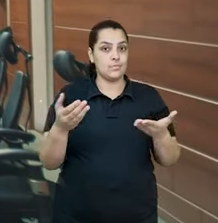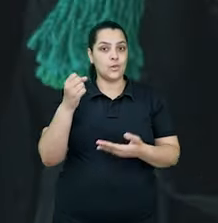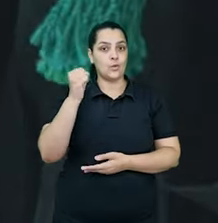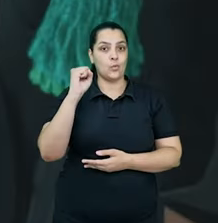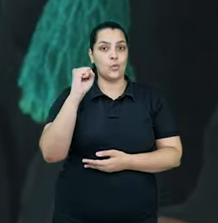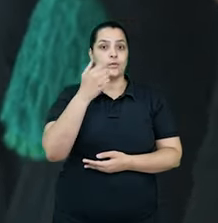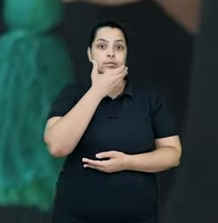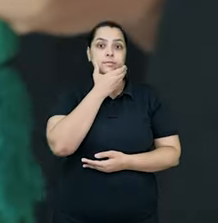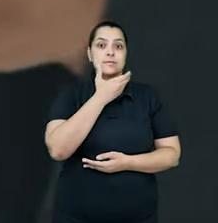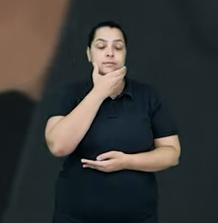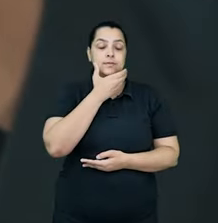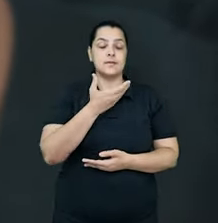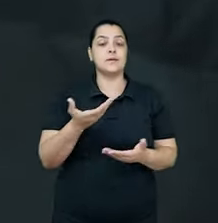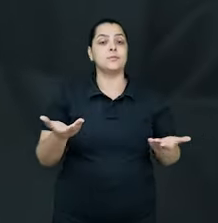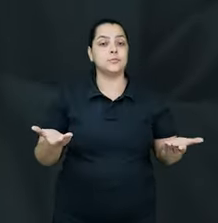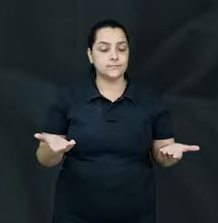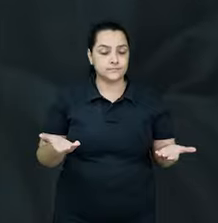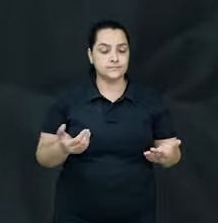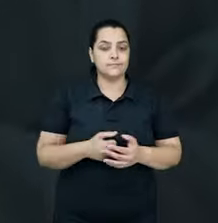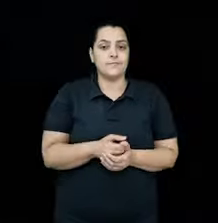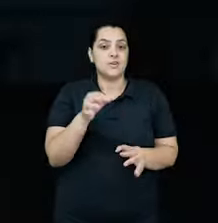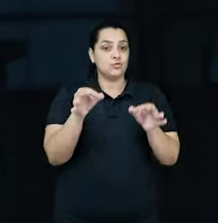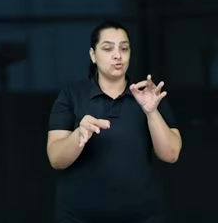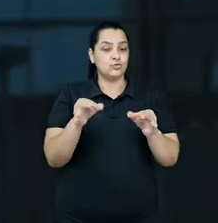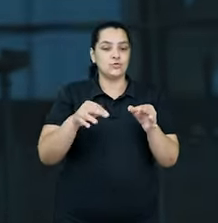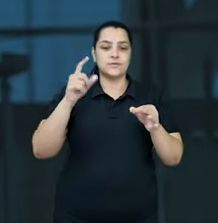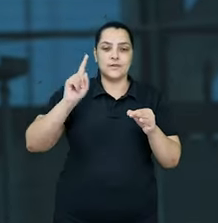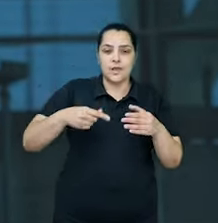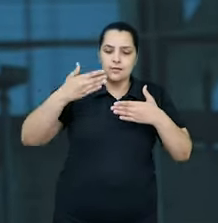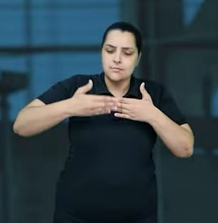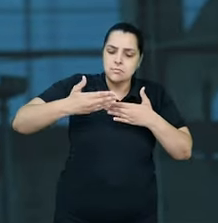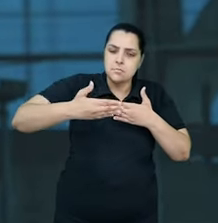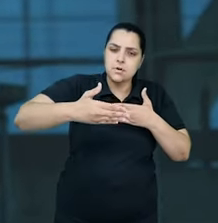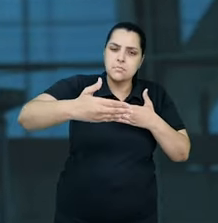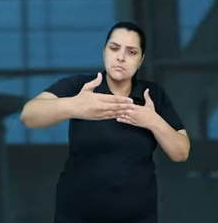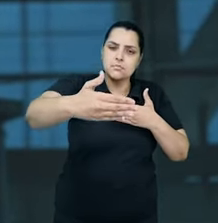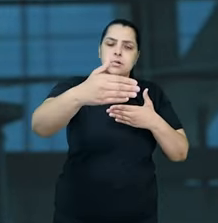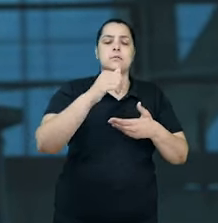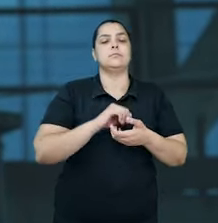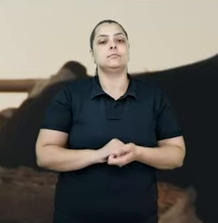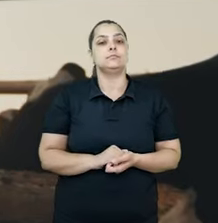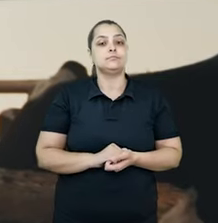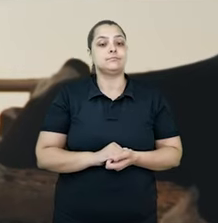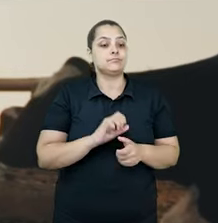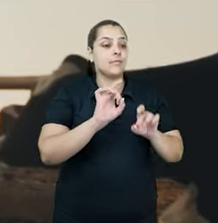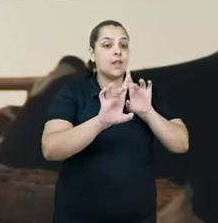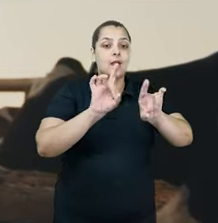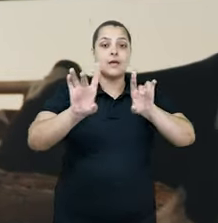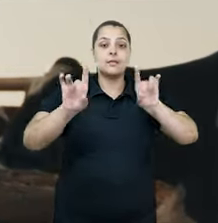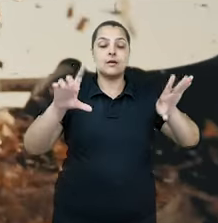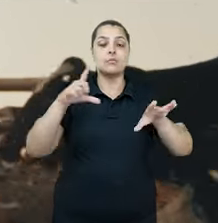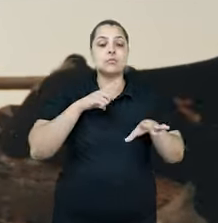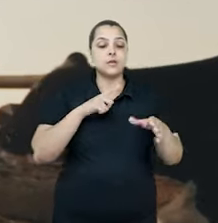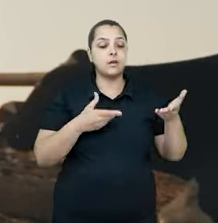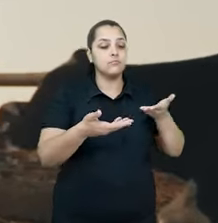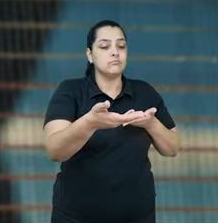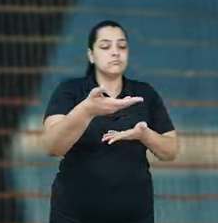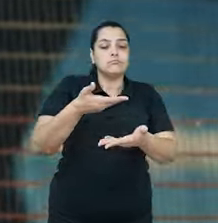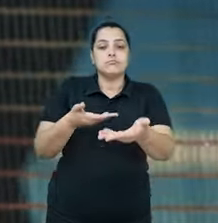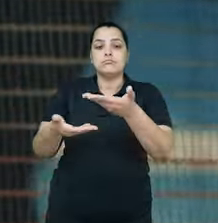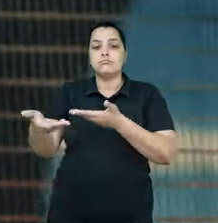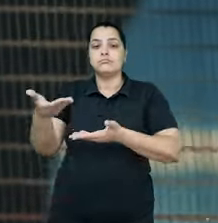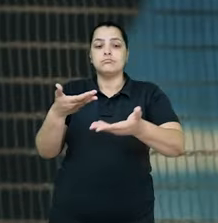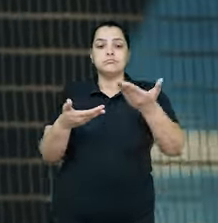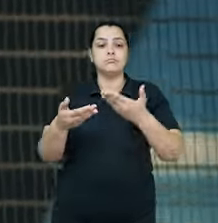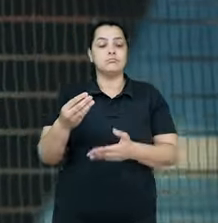Neste 8 de dezembro, lembramos que a justiça é uma jornada contínua e cada um dá sua